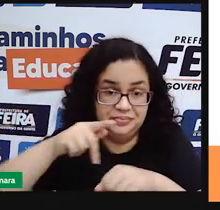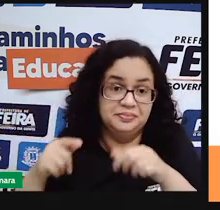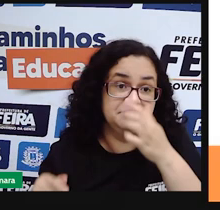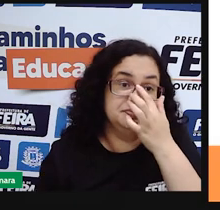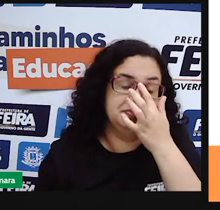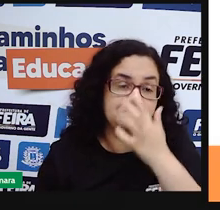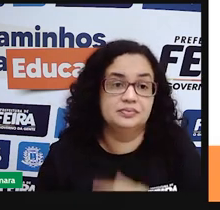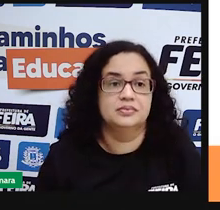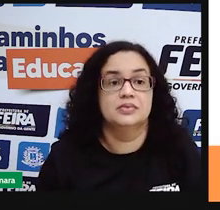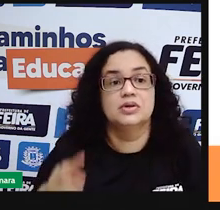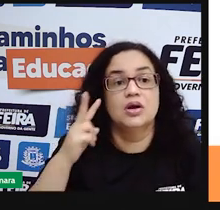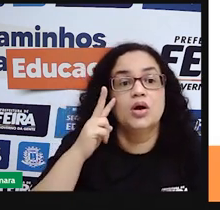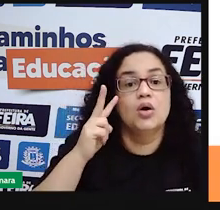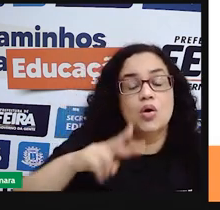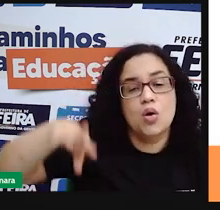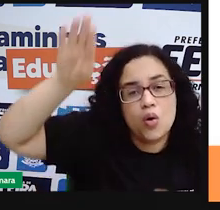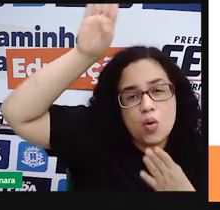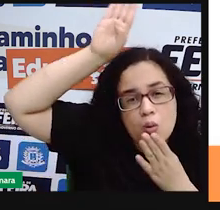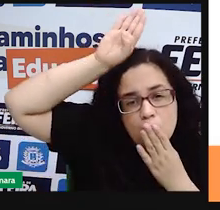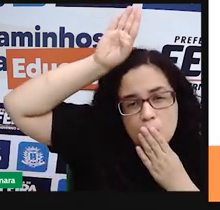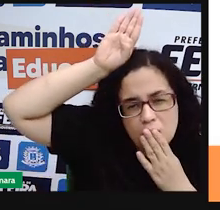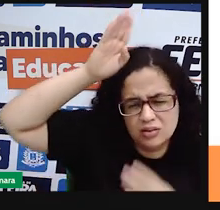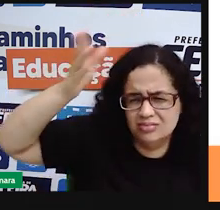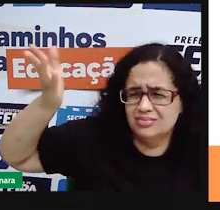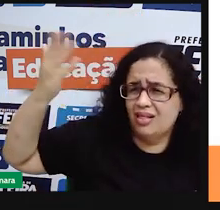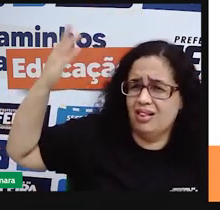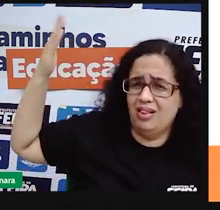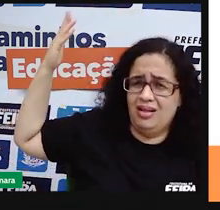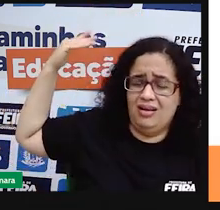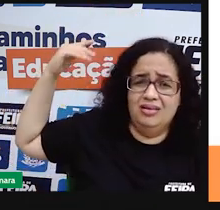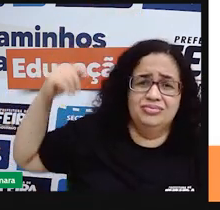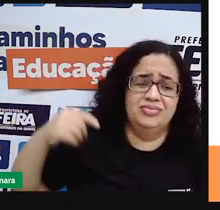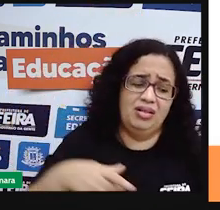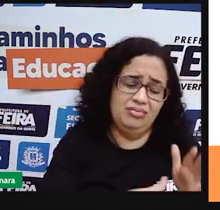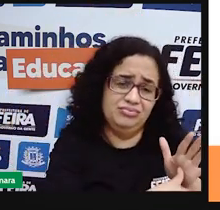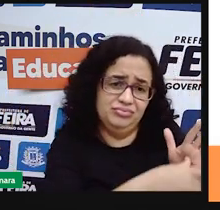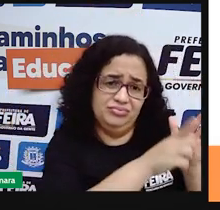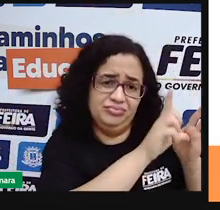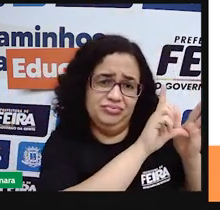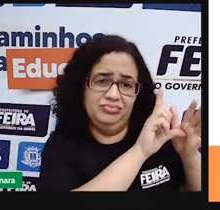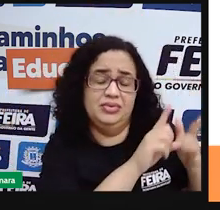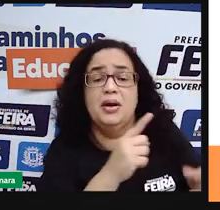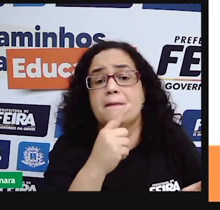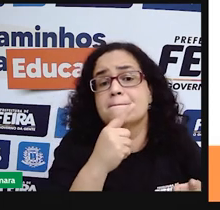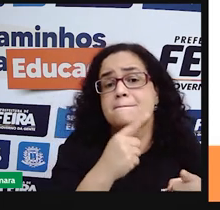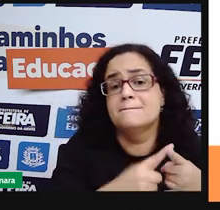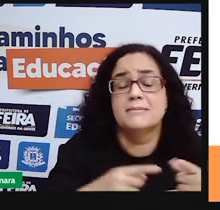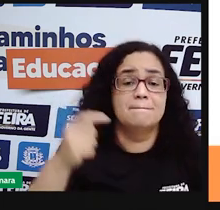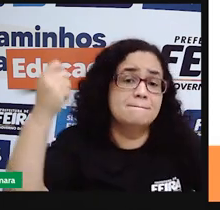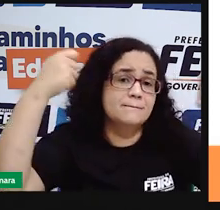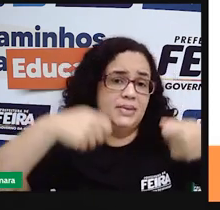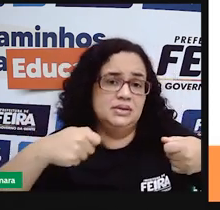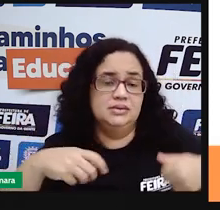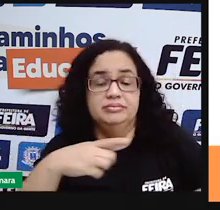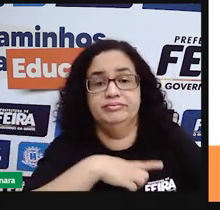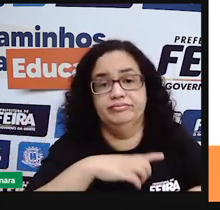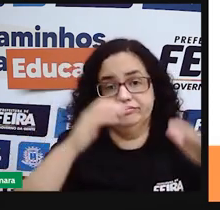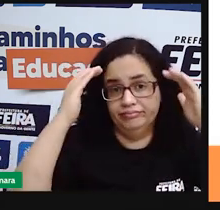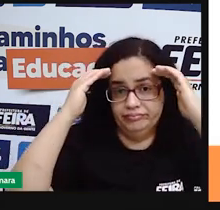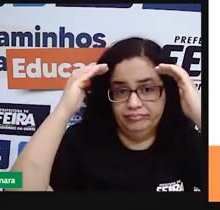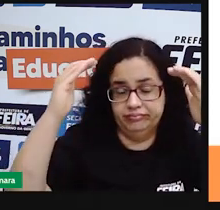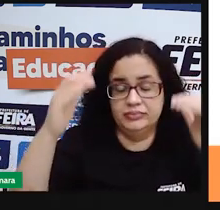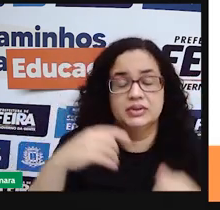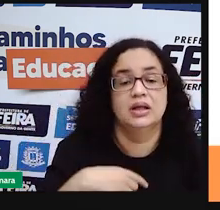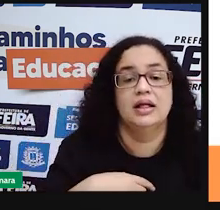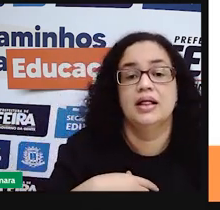Olha, os índios são seres primitivos, são atrasados, que precisam ser civilizados. Essa ideia aí